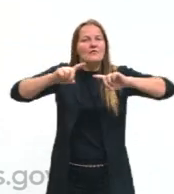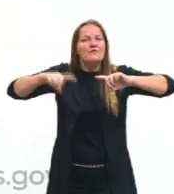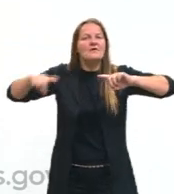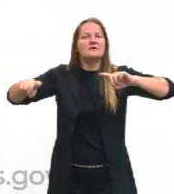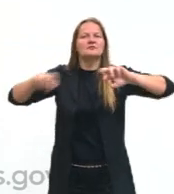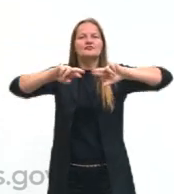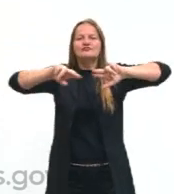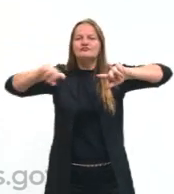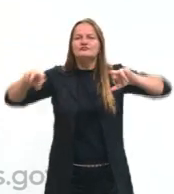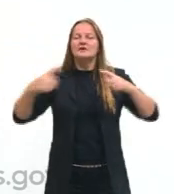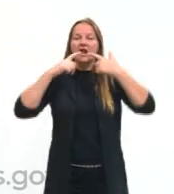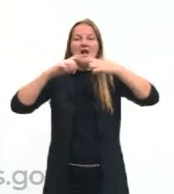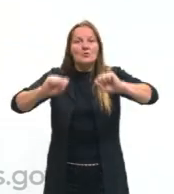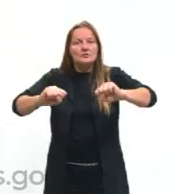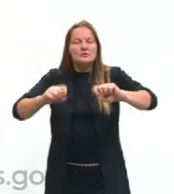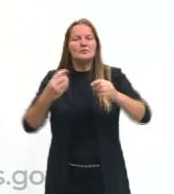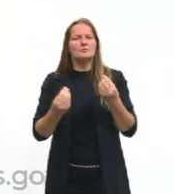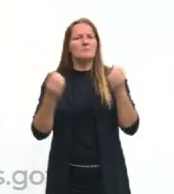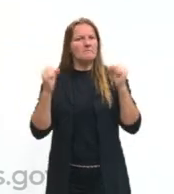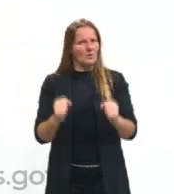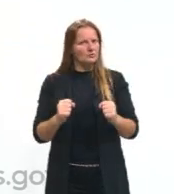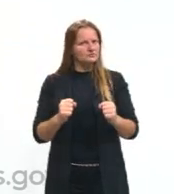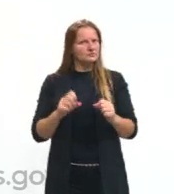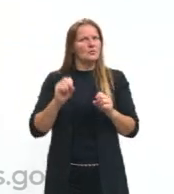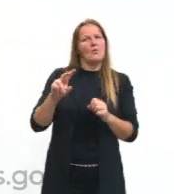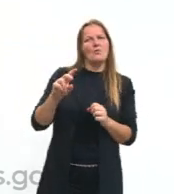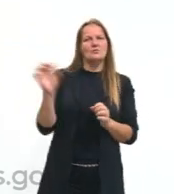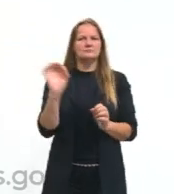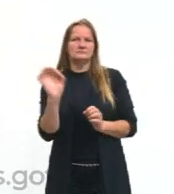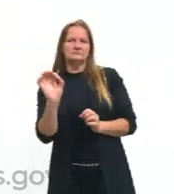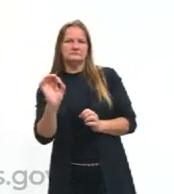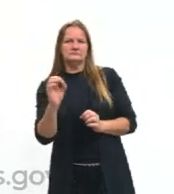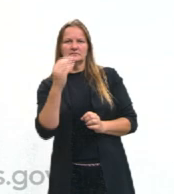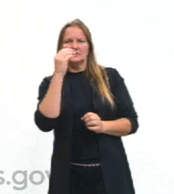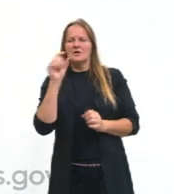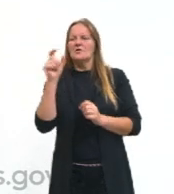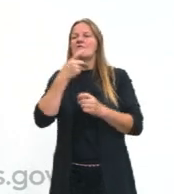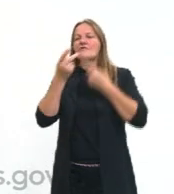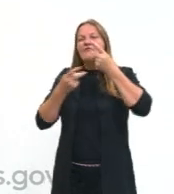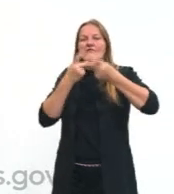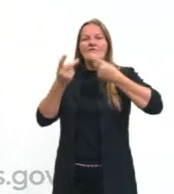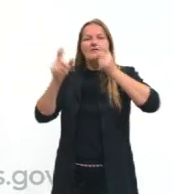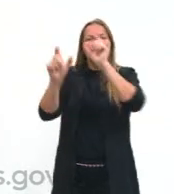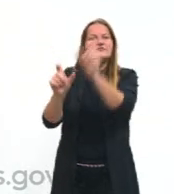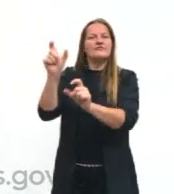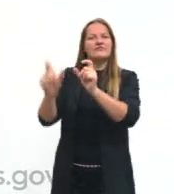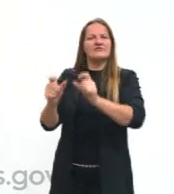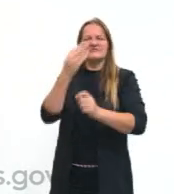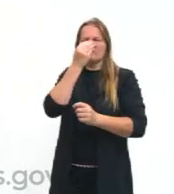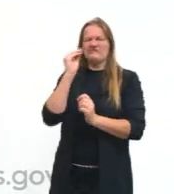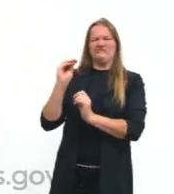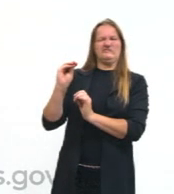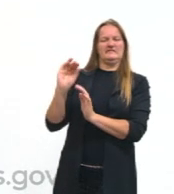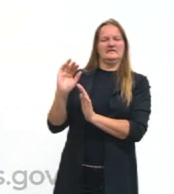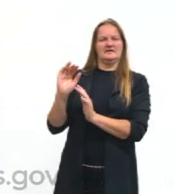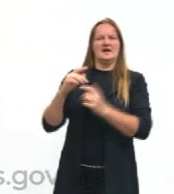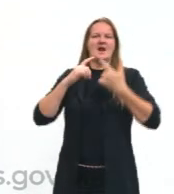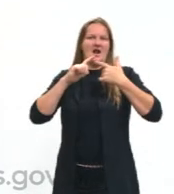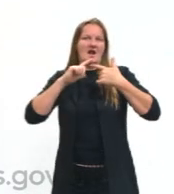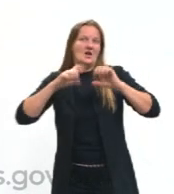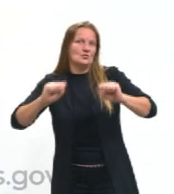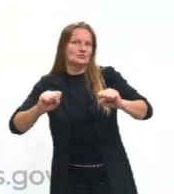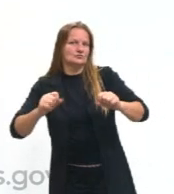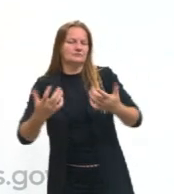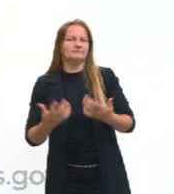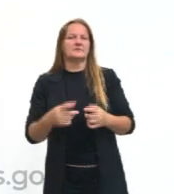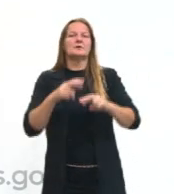linguísticas podem ou não gerar nos falantes da língua preconceito linguístico. E